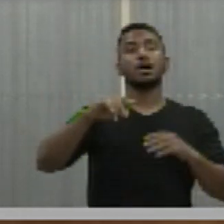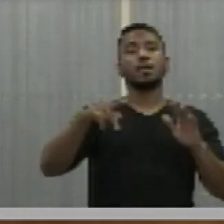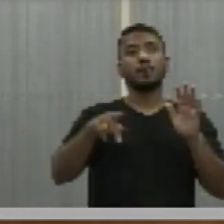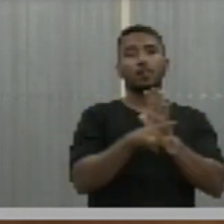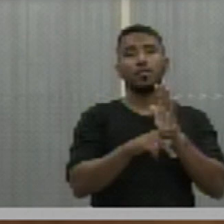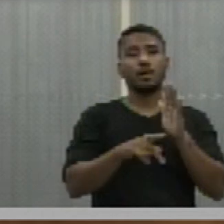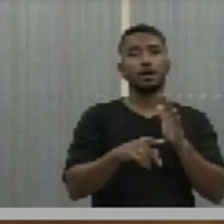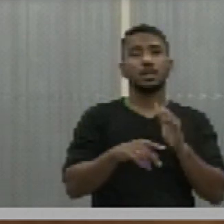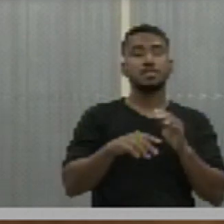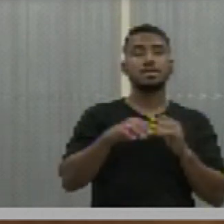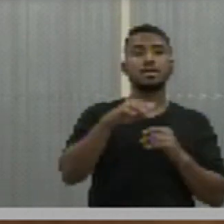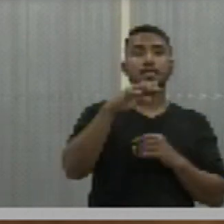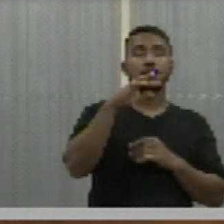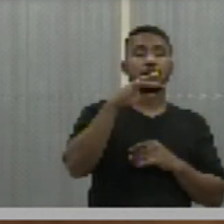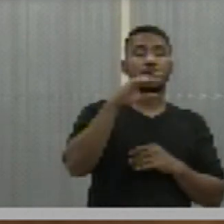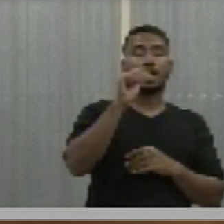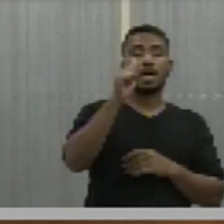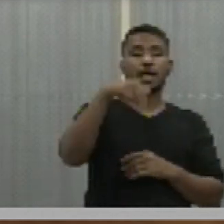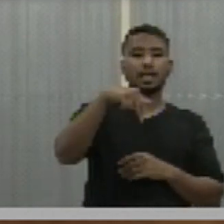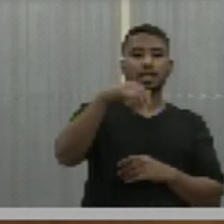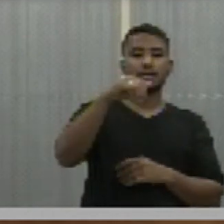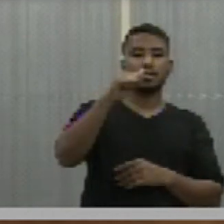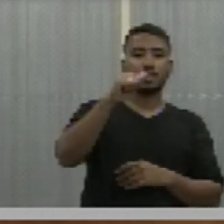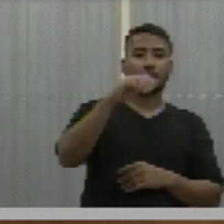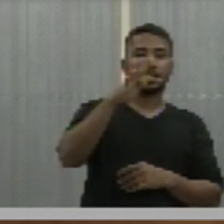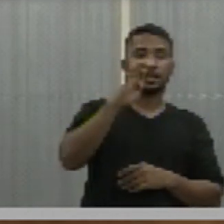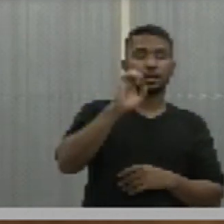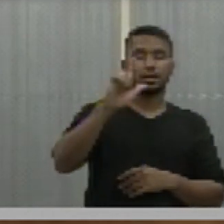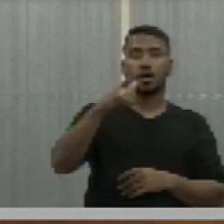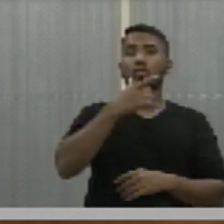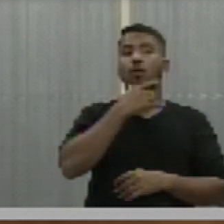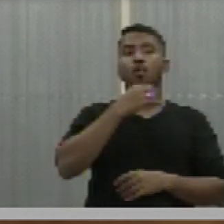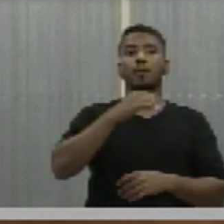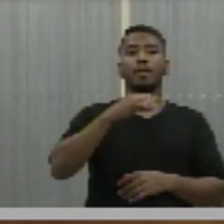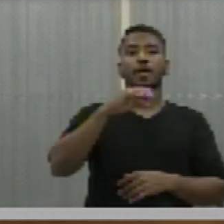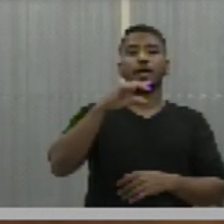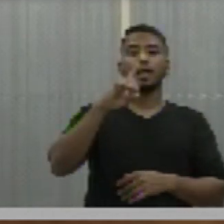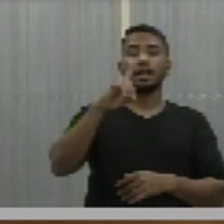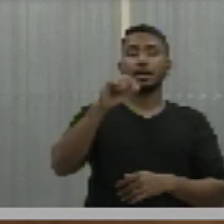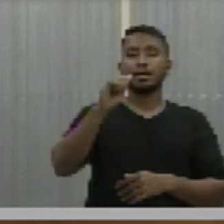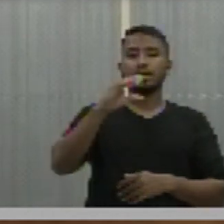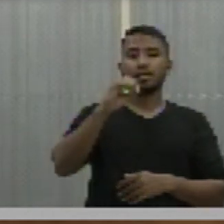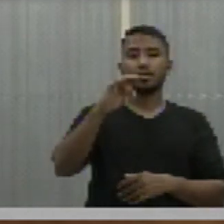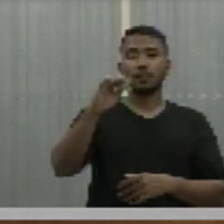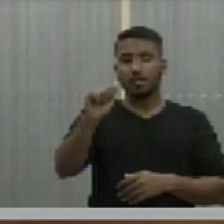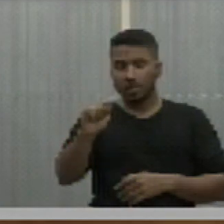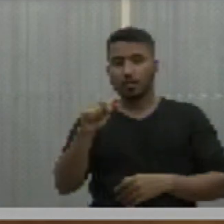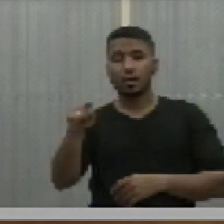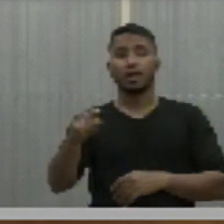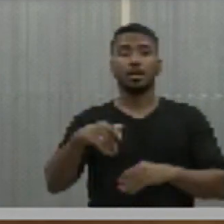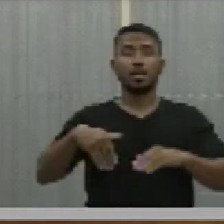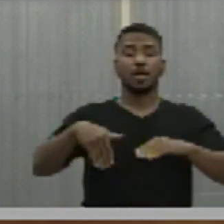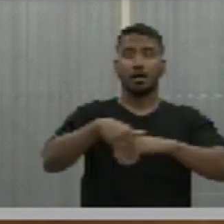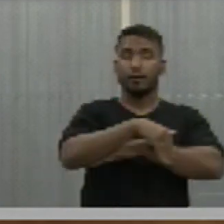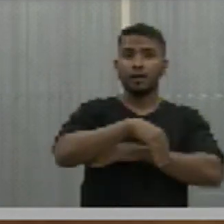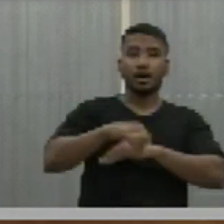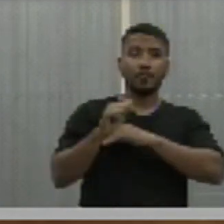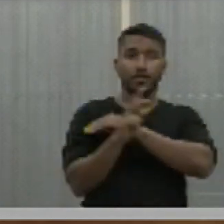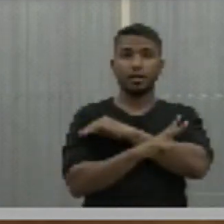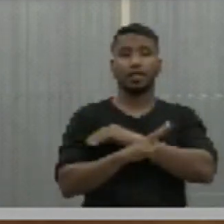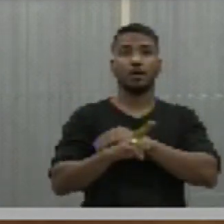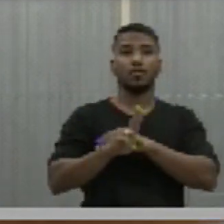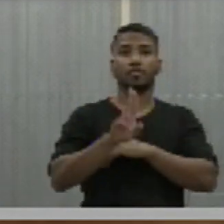Nacional de Telecomunicações Anatel, Francisco Matias da Costa Terceiro, com endereço na Avenida